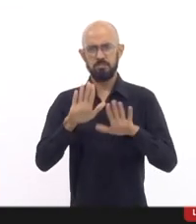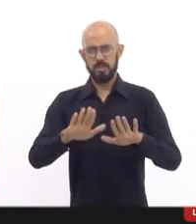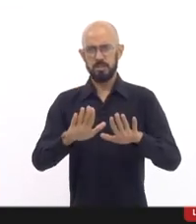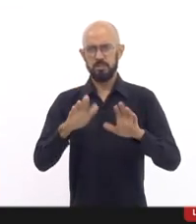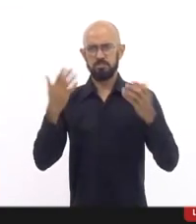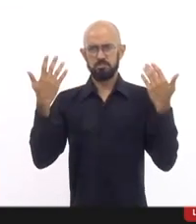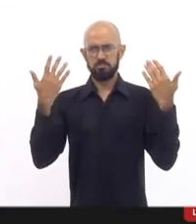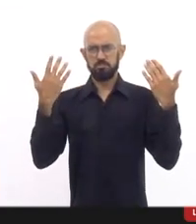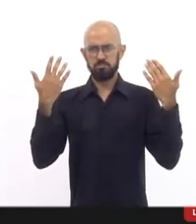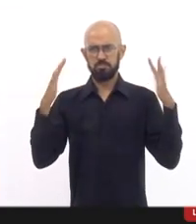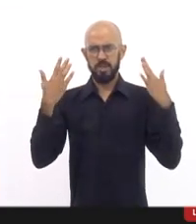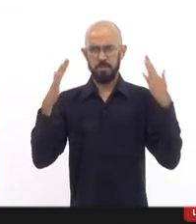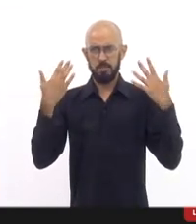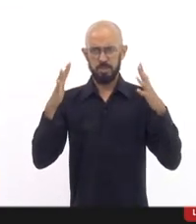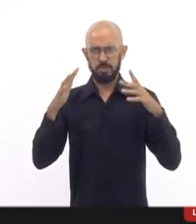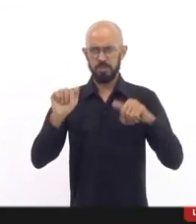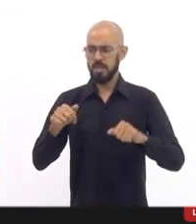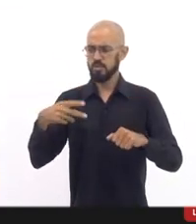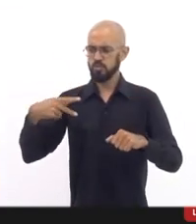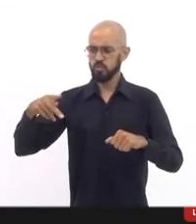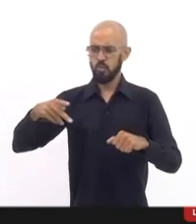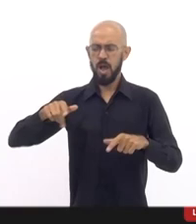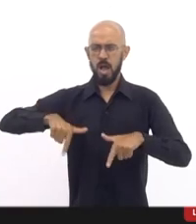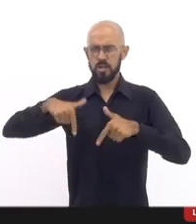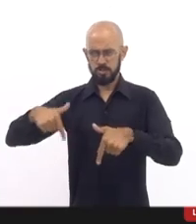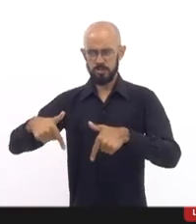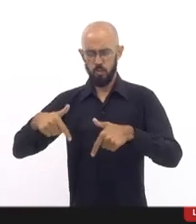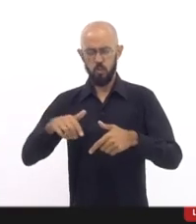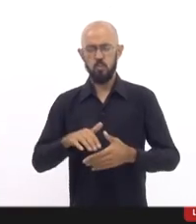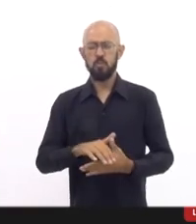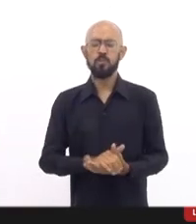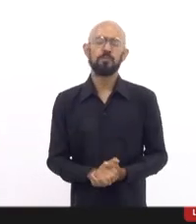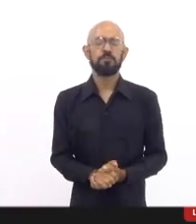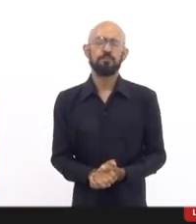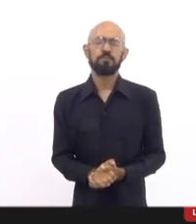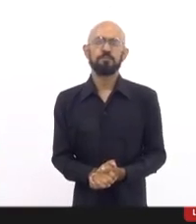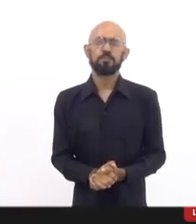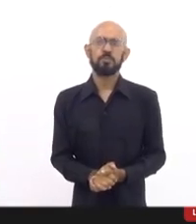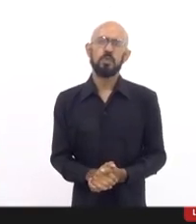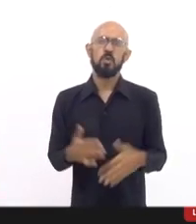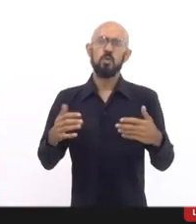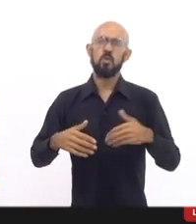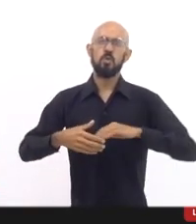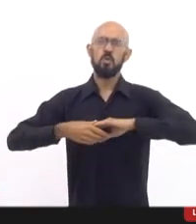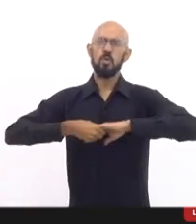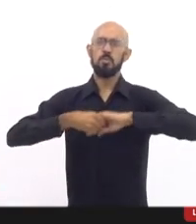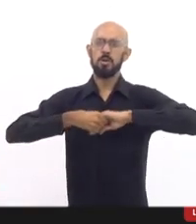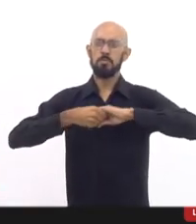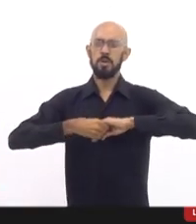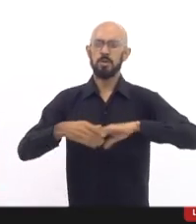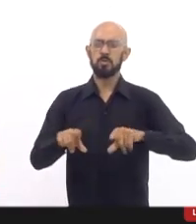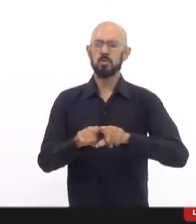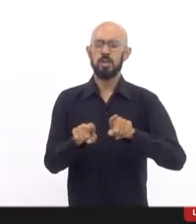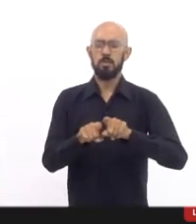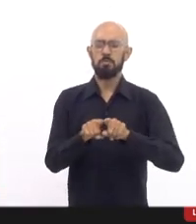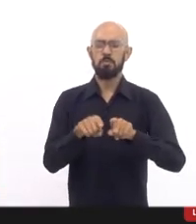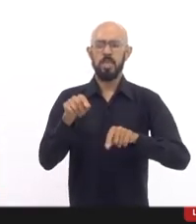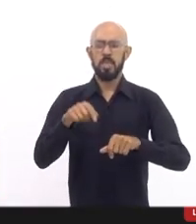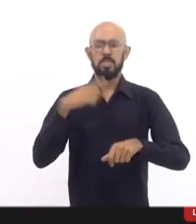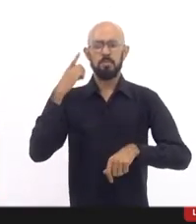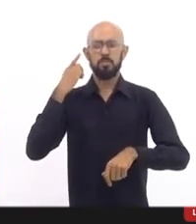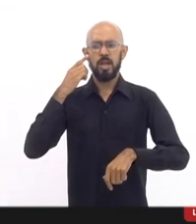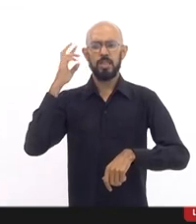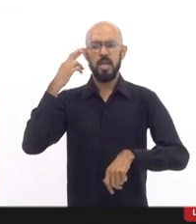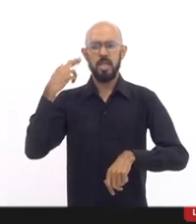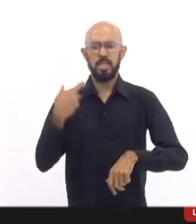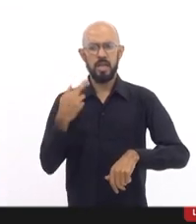a sua iniciativa, cumprimento aqui a deputada Renata Souza também, que